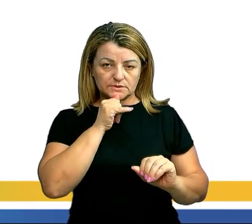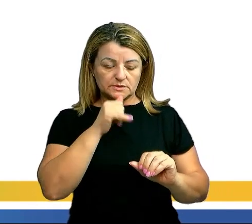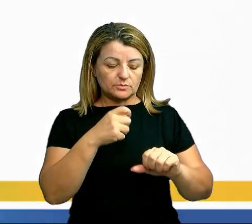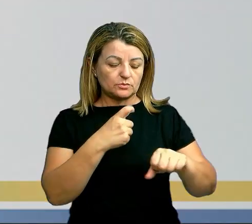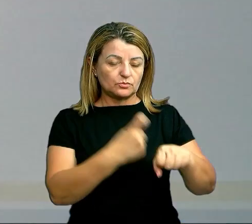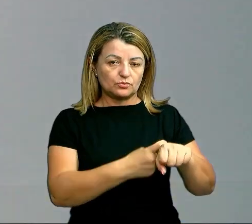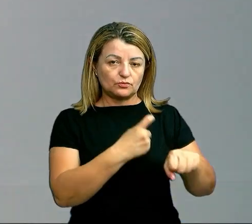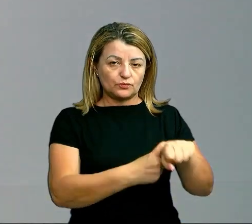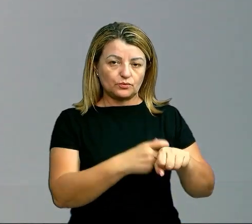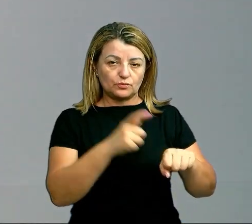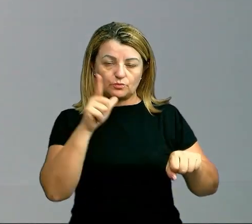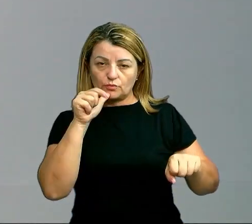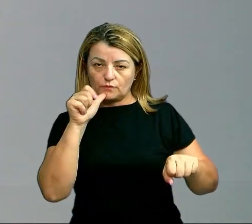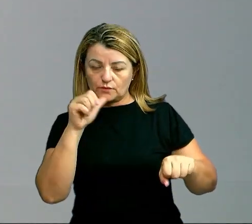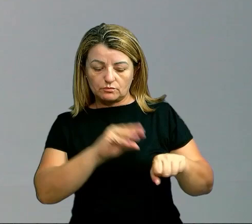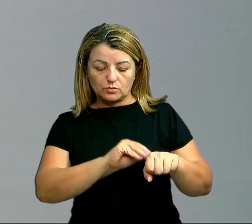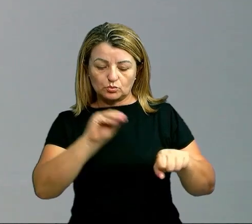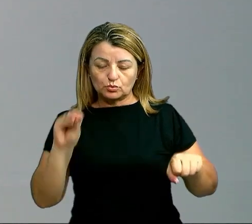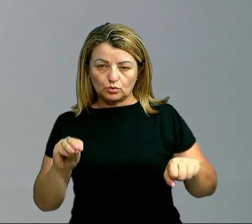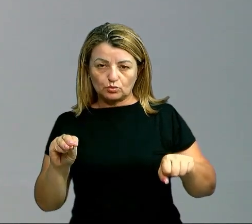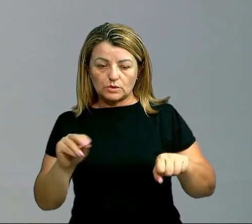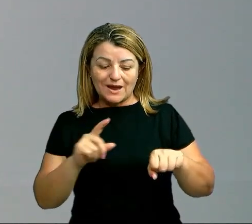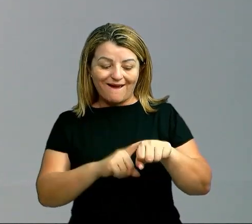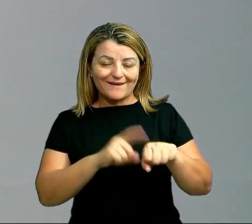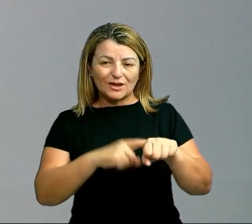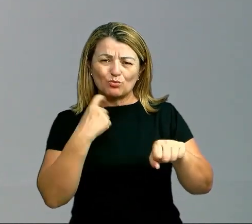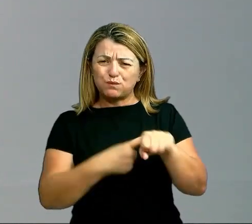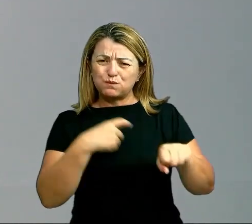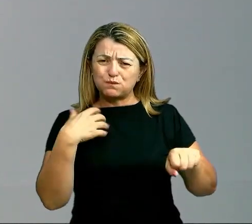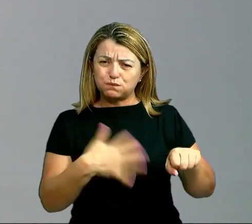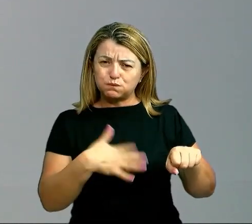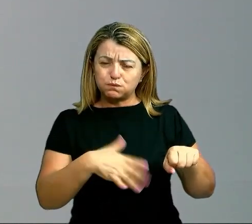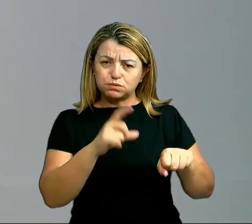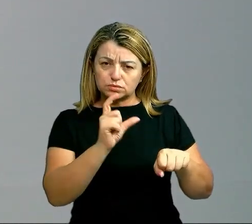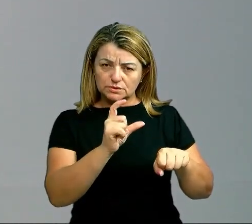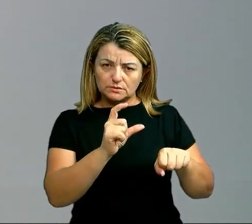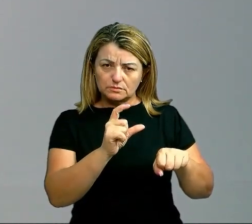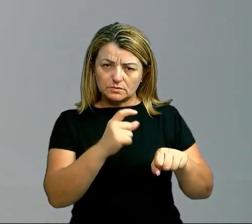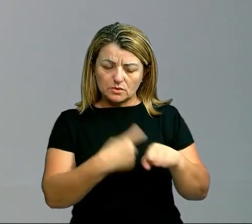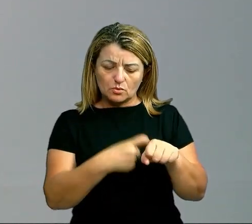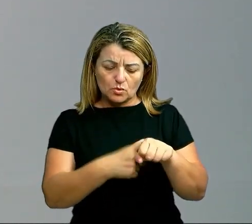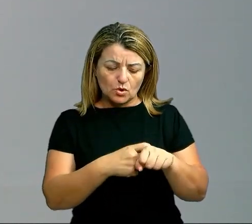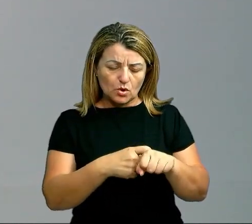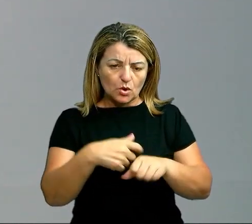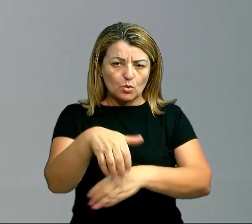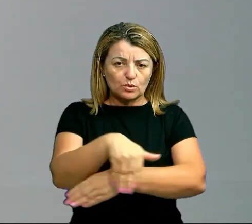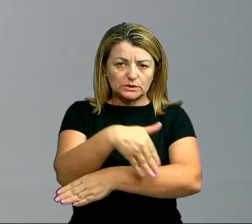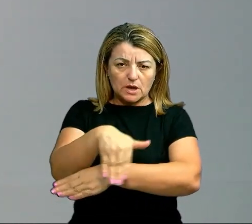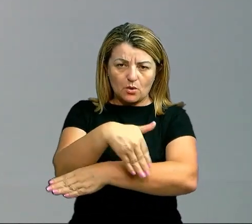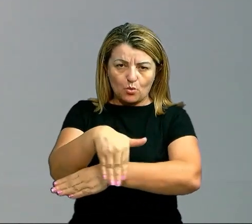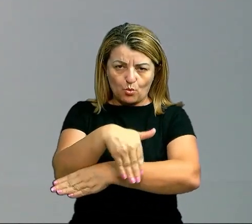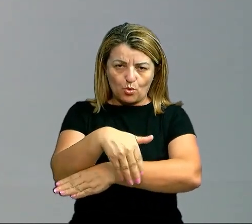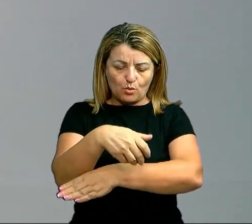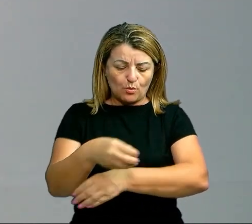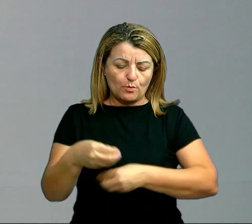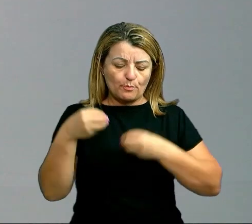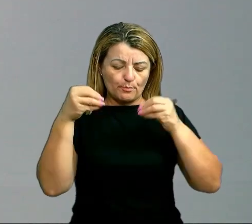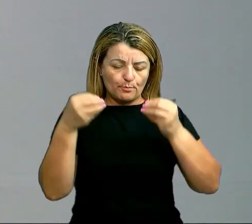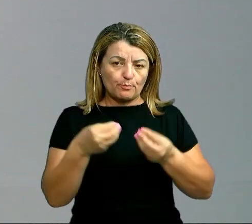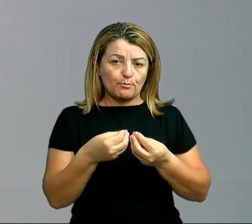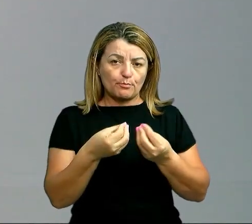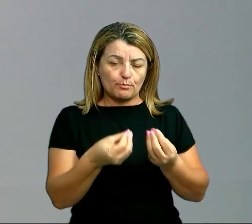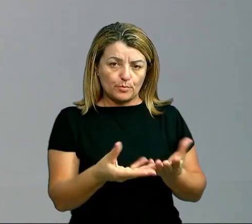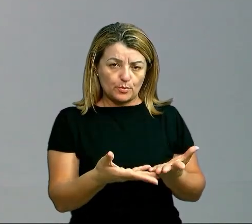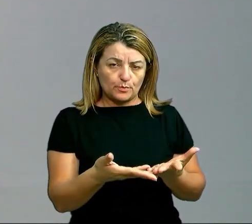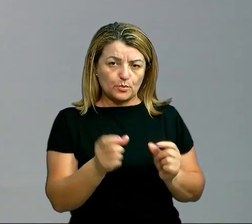calor latente. Por exemplo, se você pega um cubo de gelo e coloca na rua, no dia, obviamente, com o passar